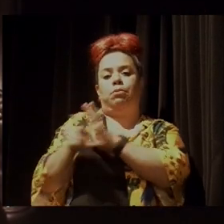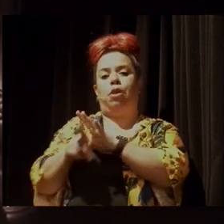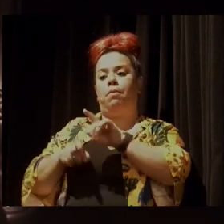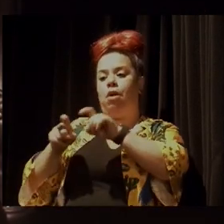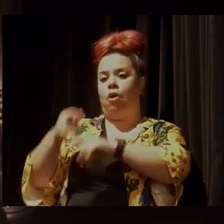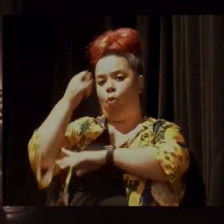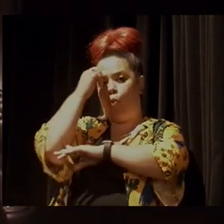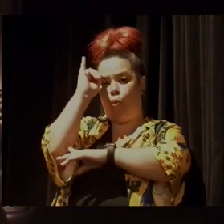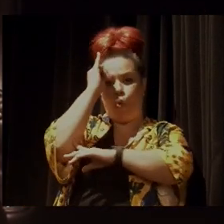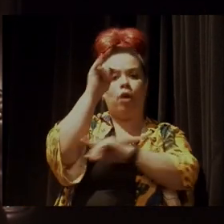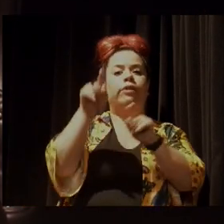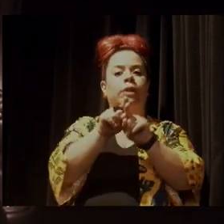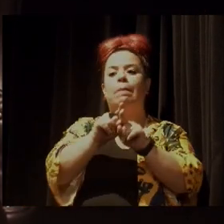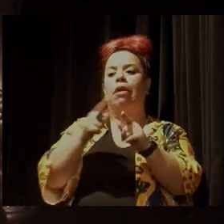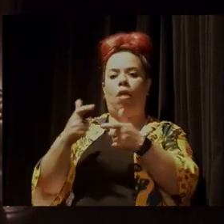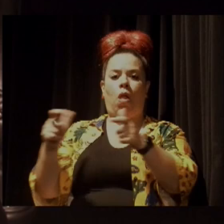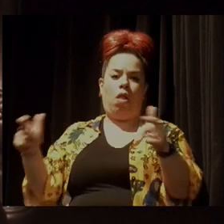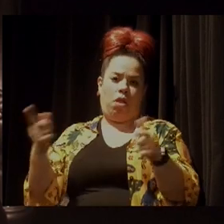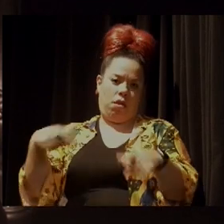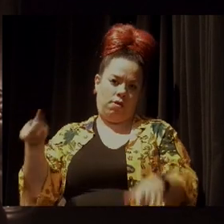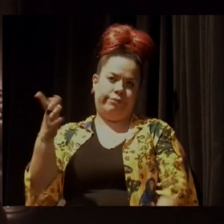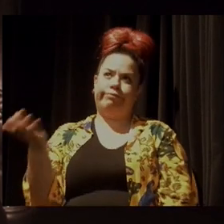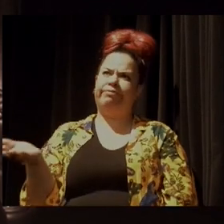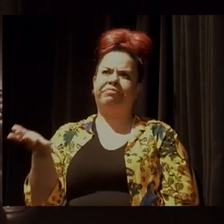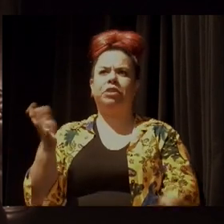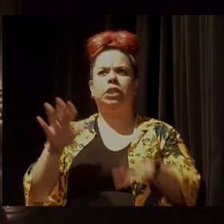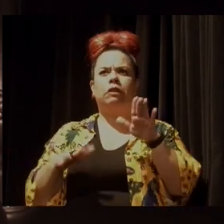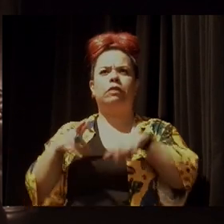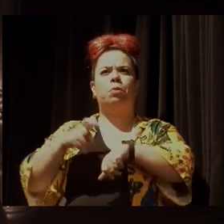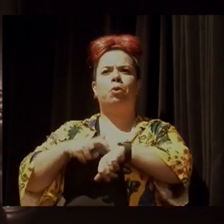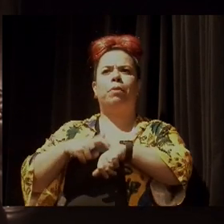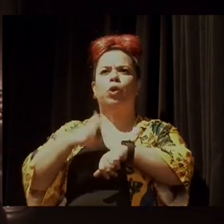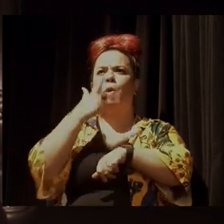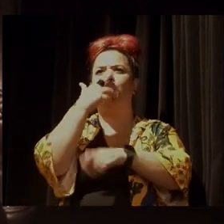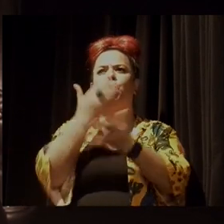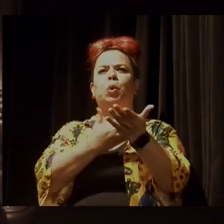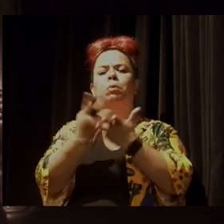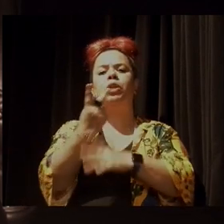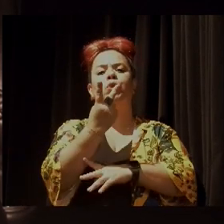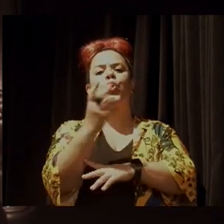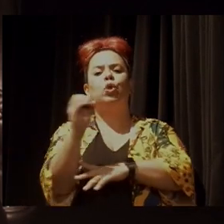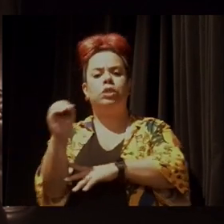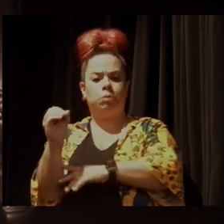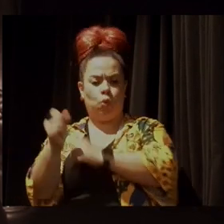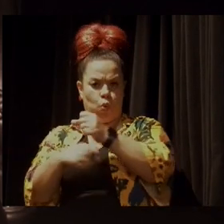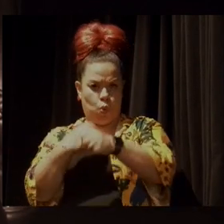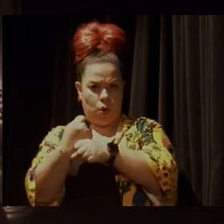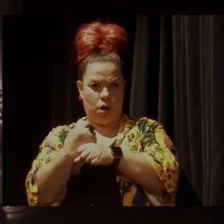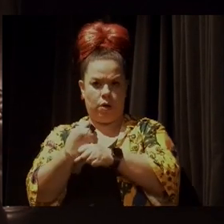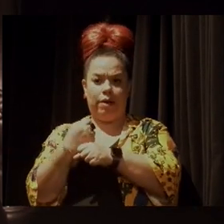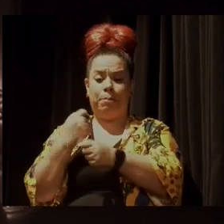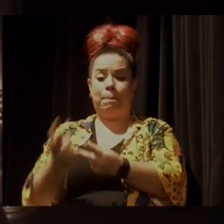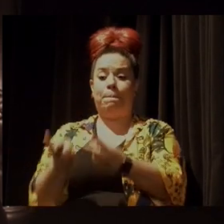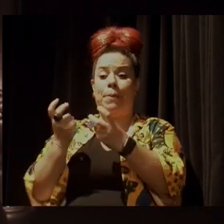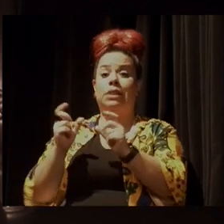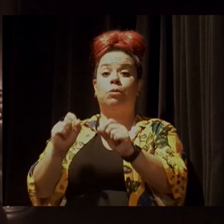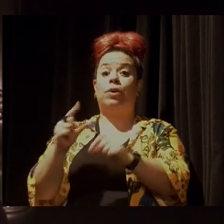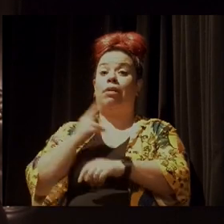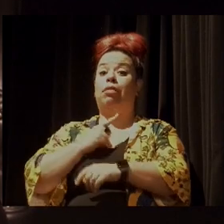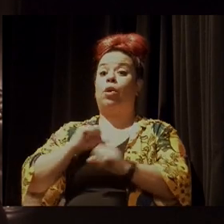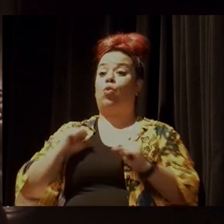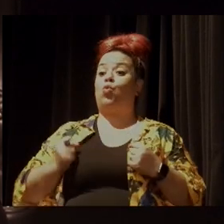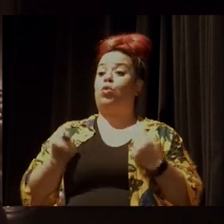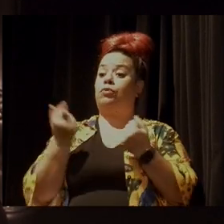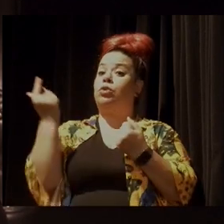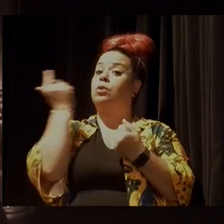Então, num dado momento, em 2000, no início dos anos 2000, a gente se deu conta de que, se a gente não tivesse um esforço de restauração